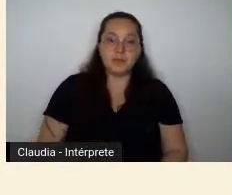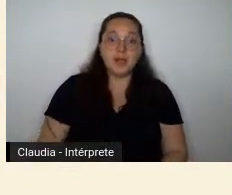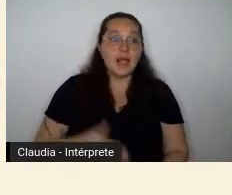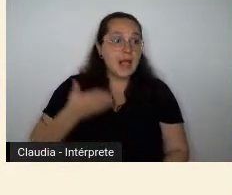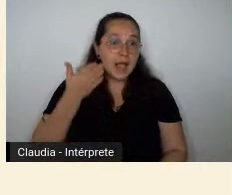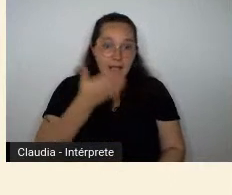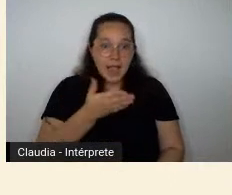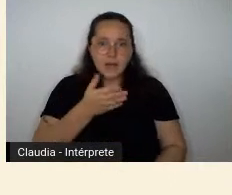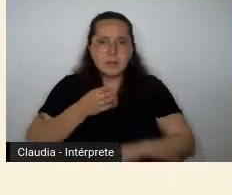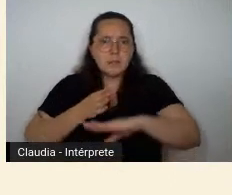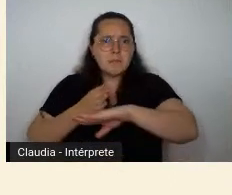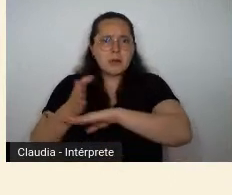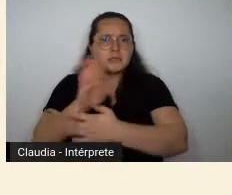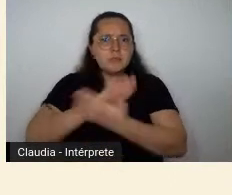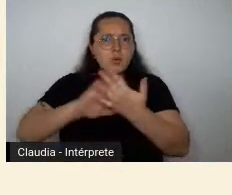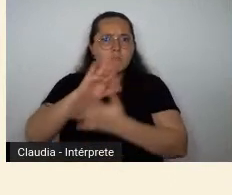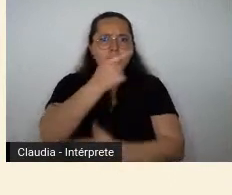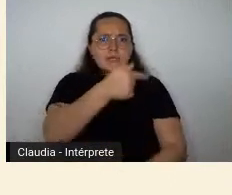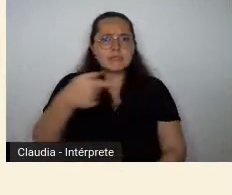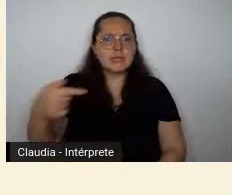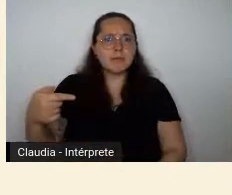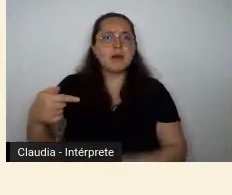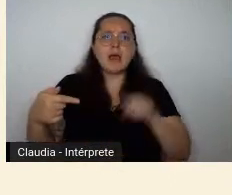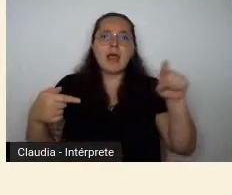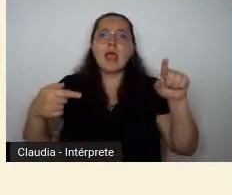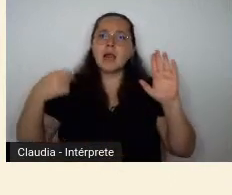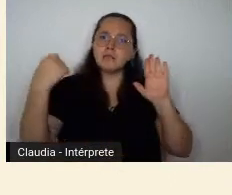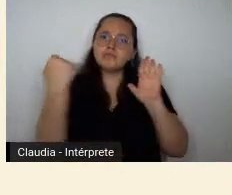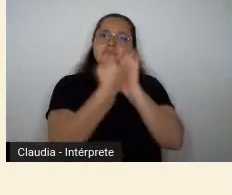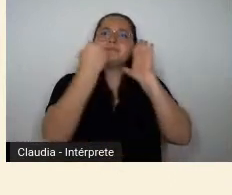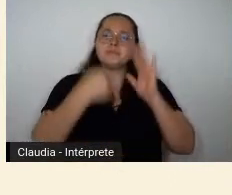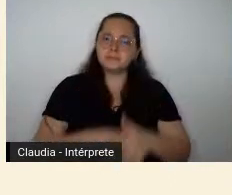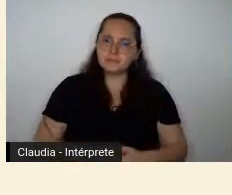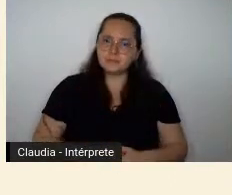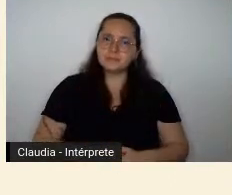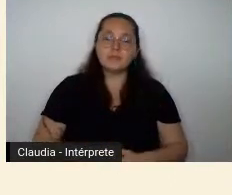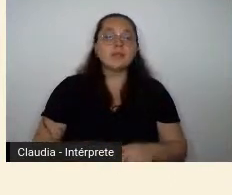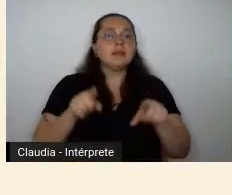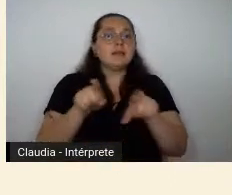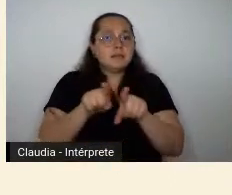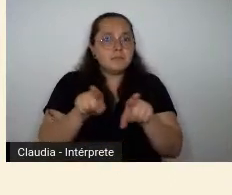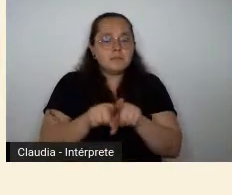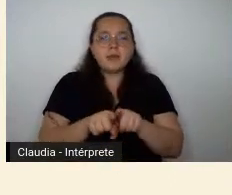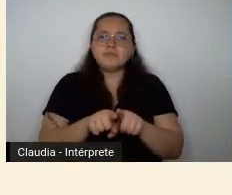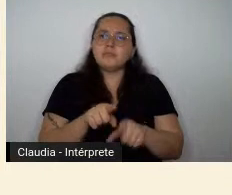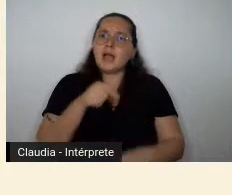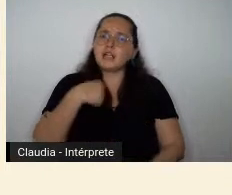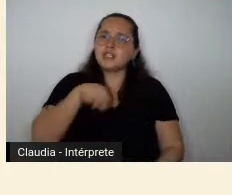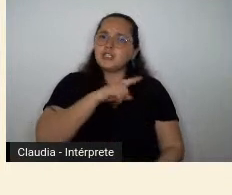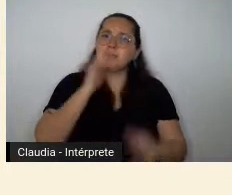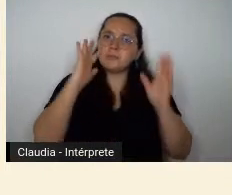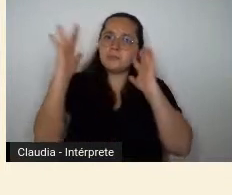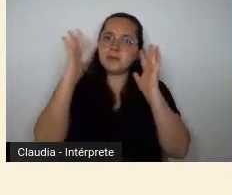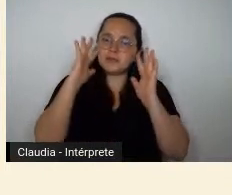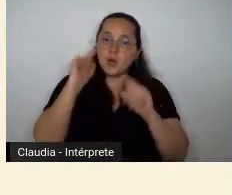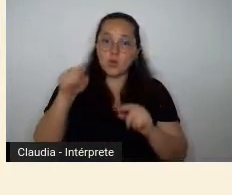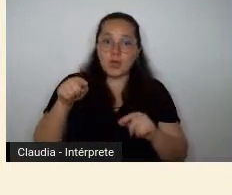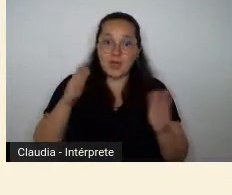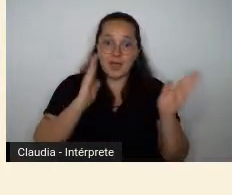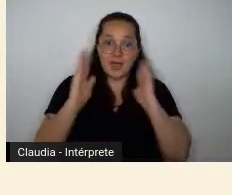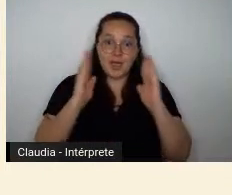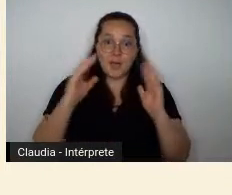participara da semana se tornara seu ícone. Além disso, não deixa de ser paradoxal que numa época em que o feminismo